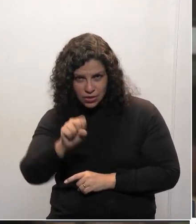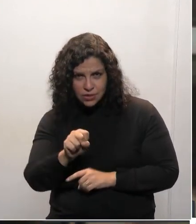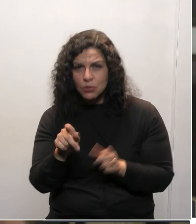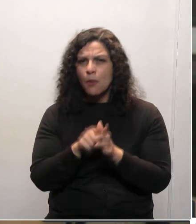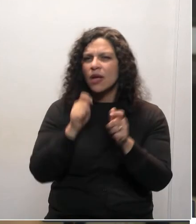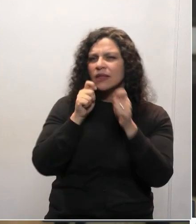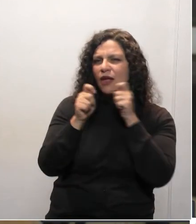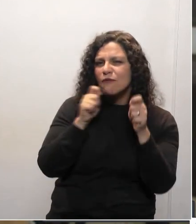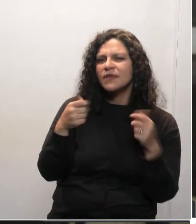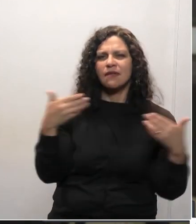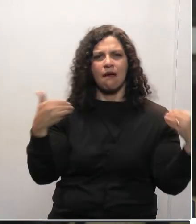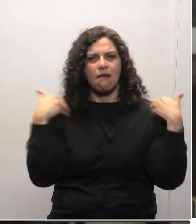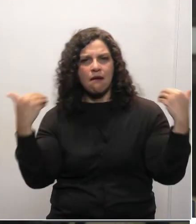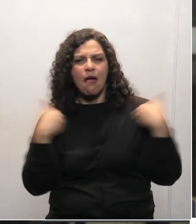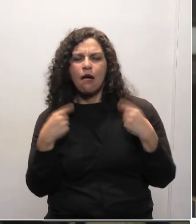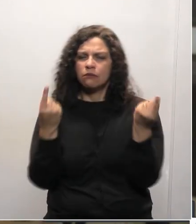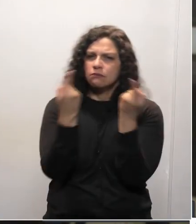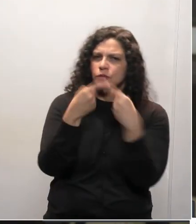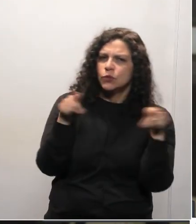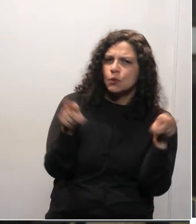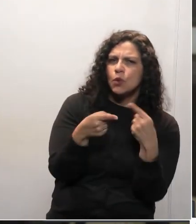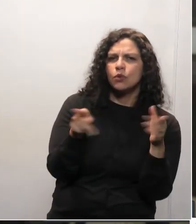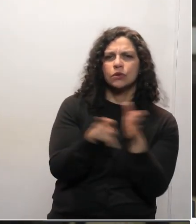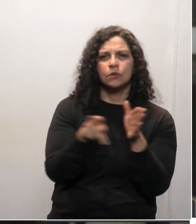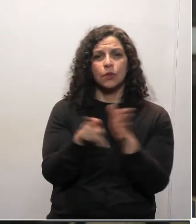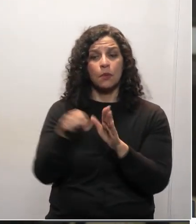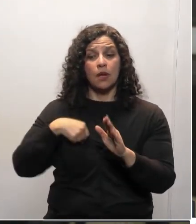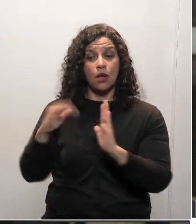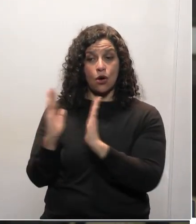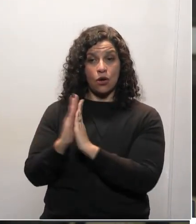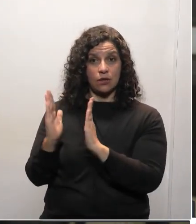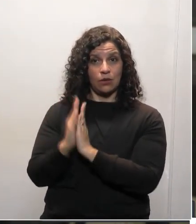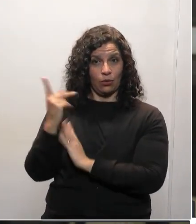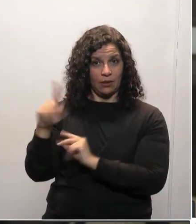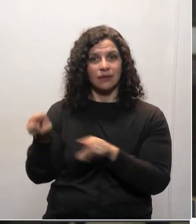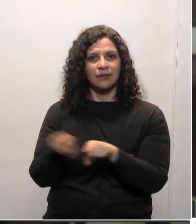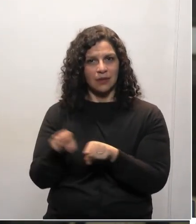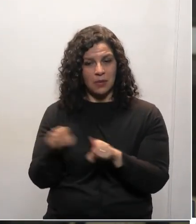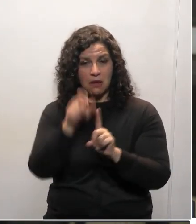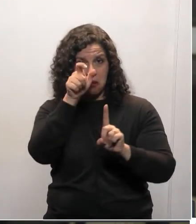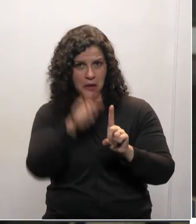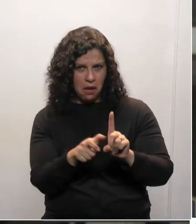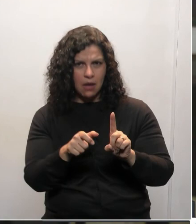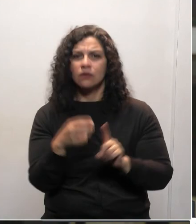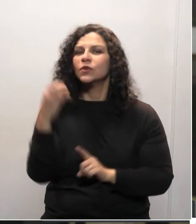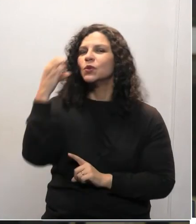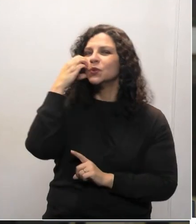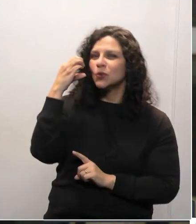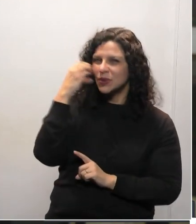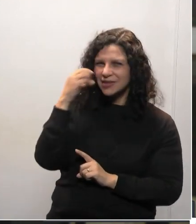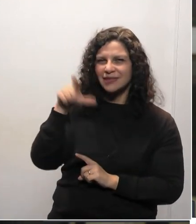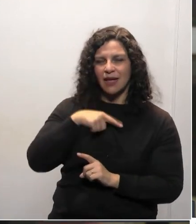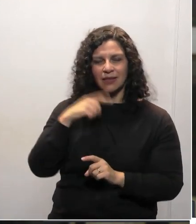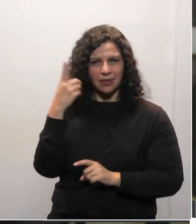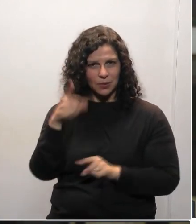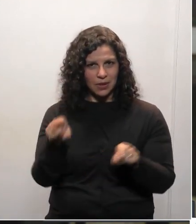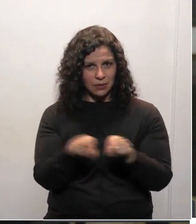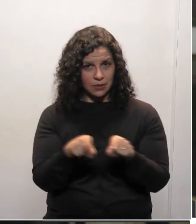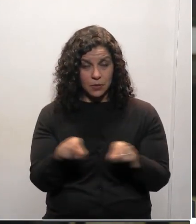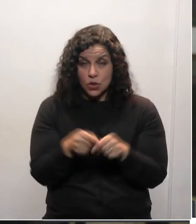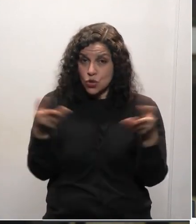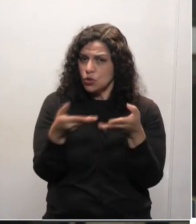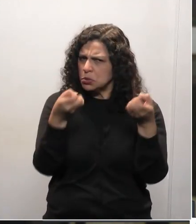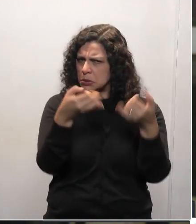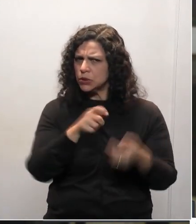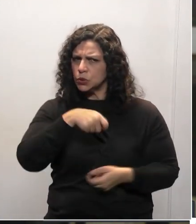programa de alegria, num programa de música, das suas orações. Esse é o meu querido Luiz Carlos Martins, que sou fã, e no dia de hoje eu tenho que